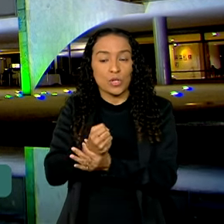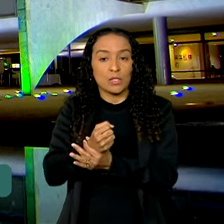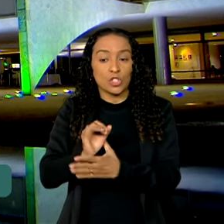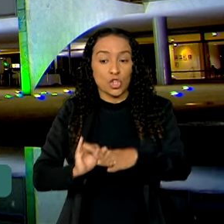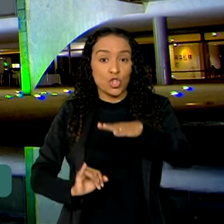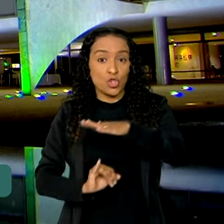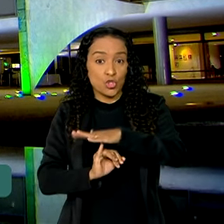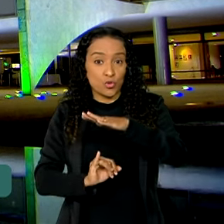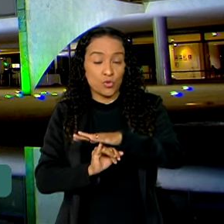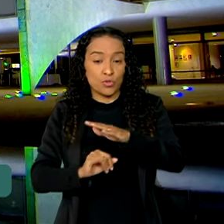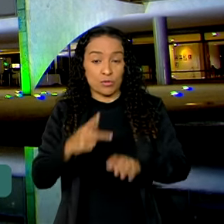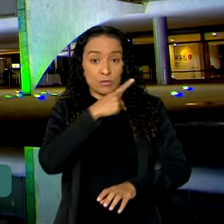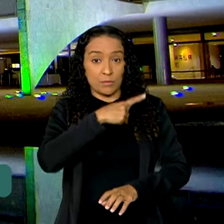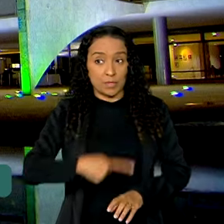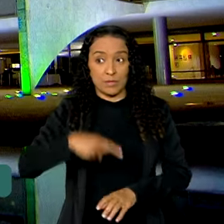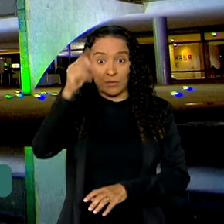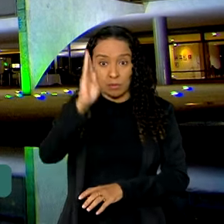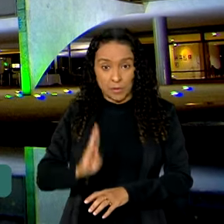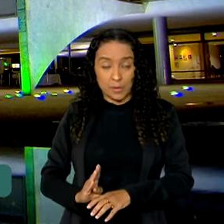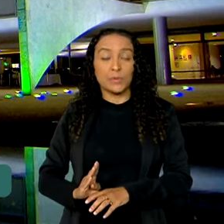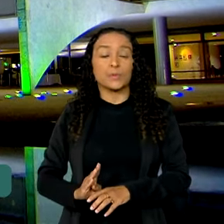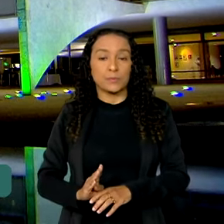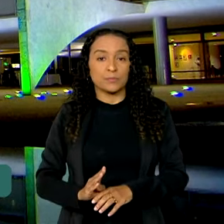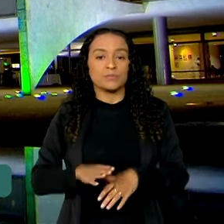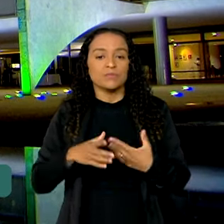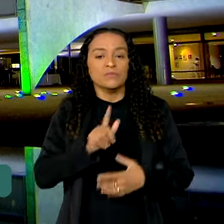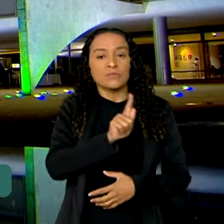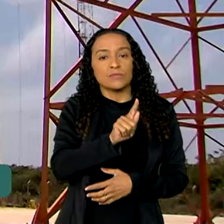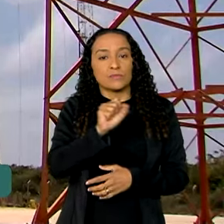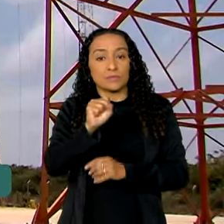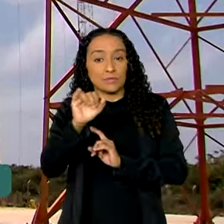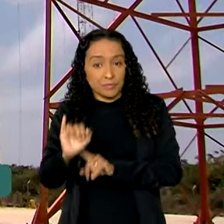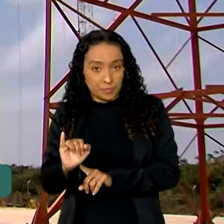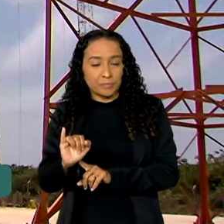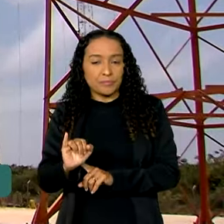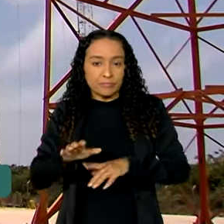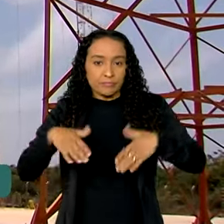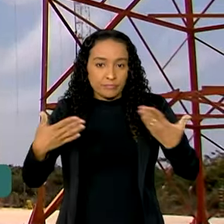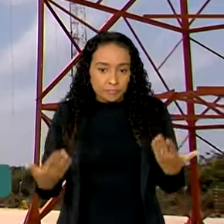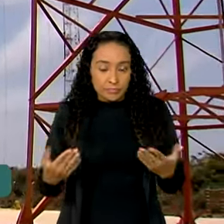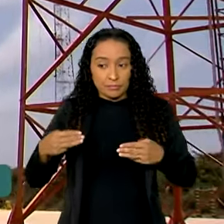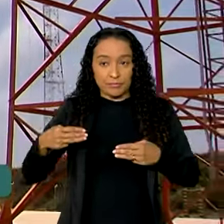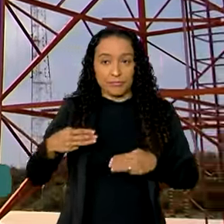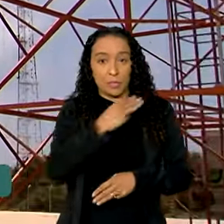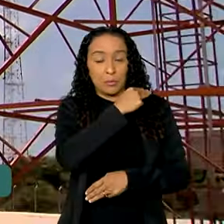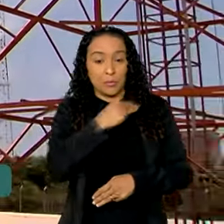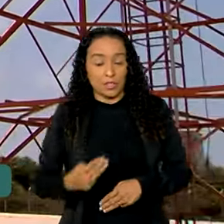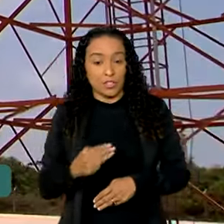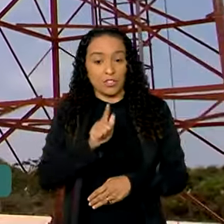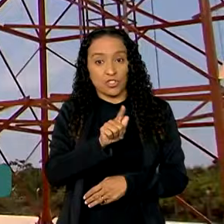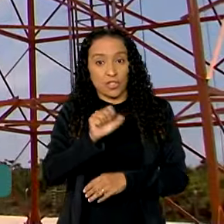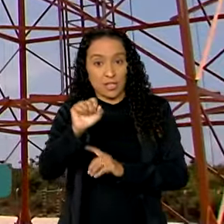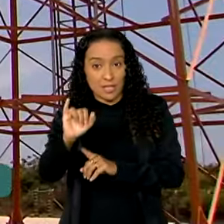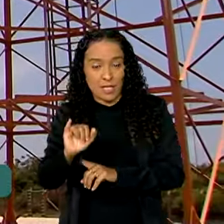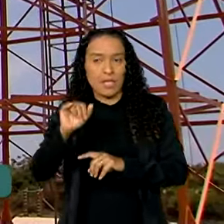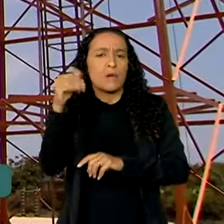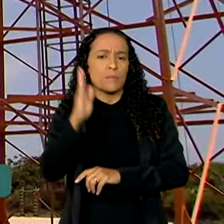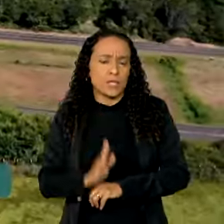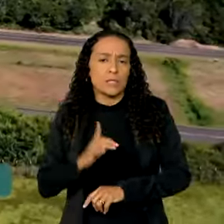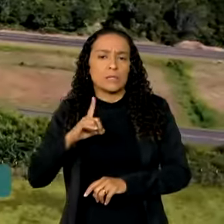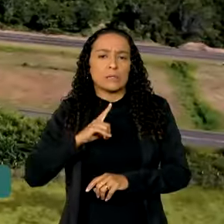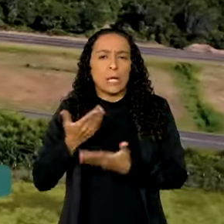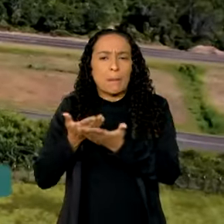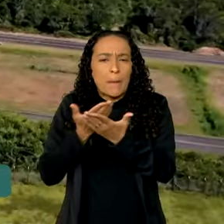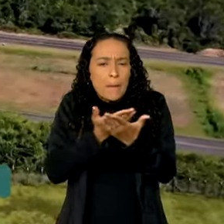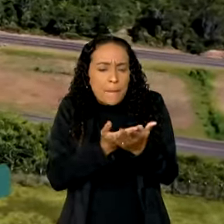Institucional da Presidência da República, o GSI. De acordo com o ministro do GSI, o Brasil tem estudado a